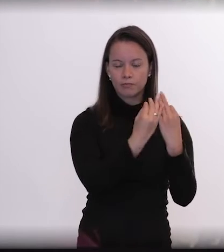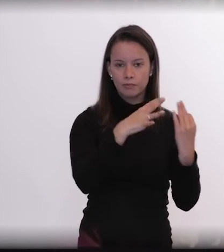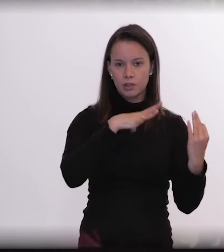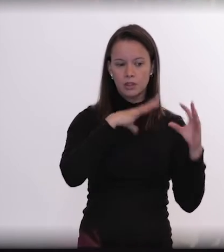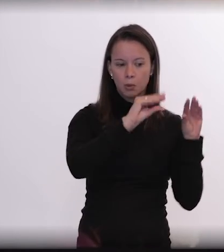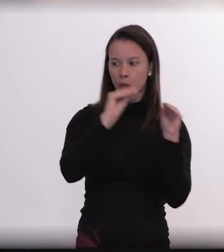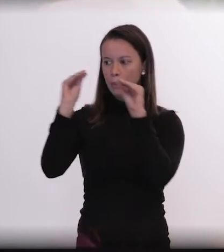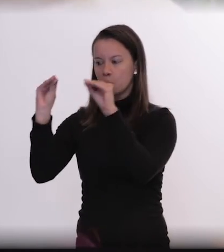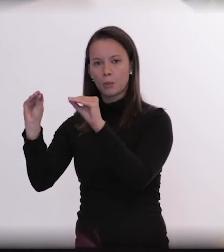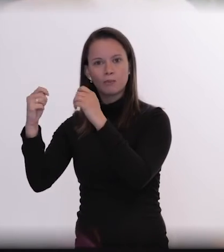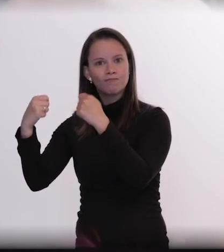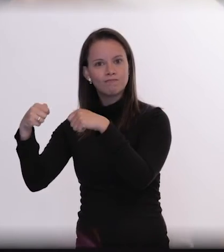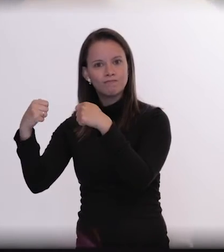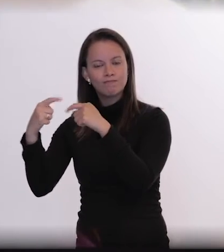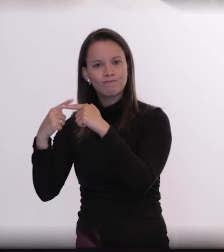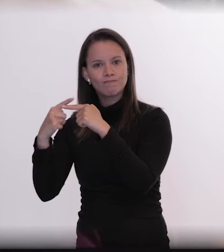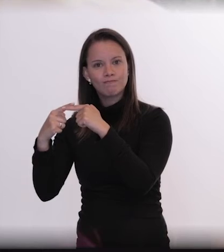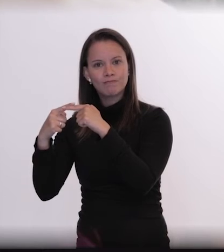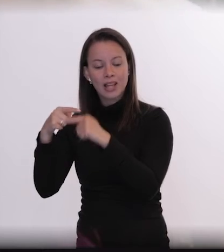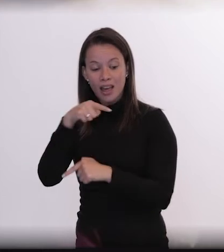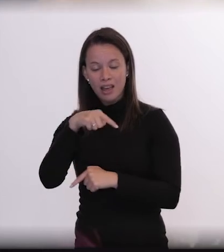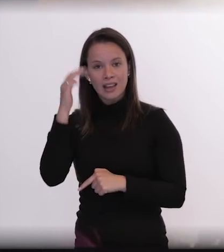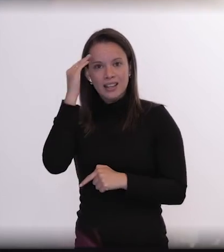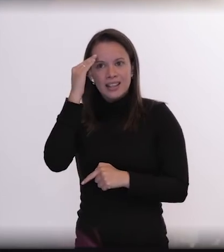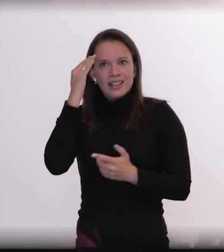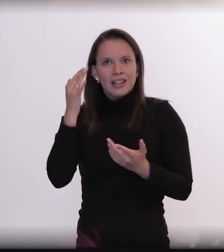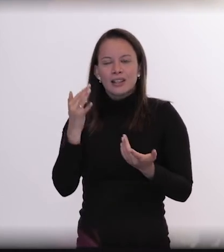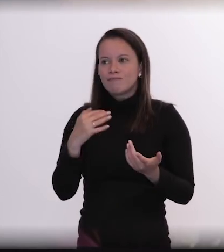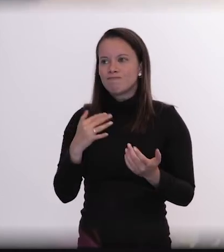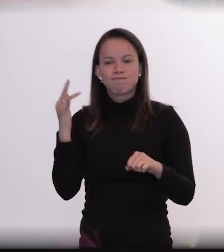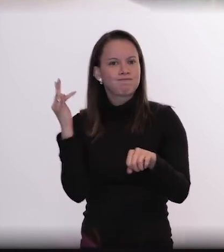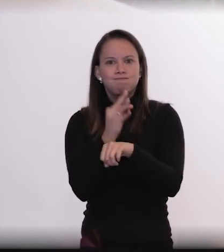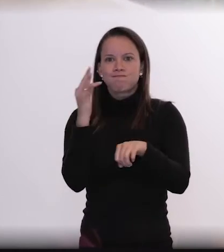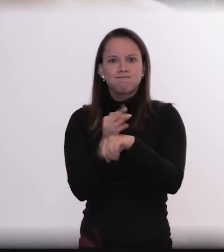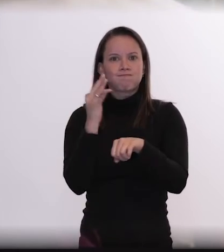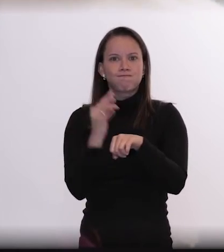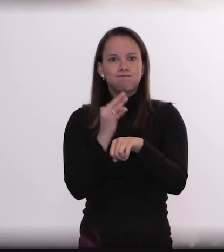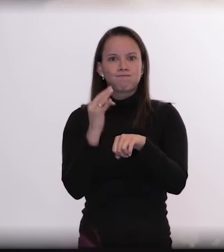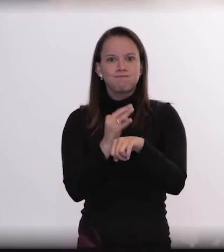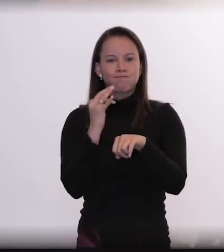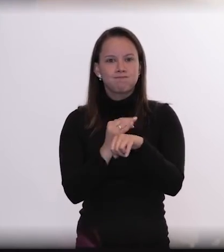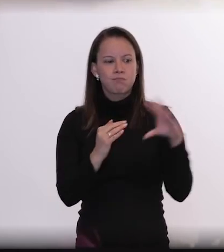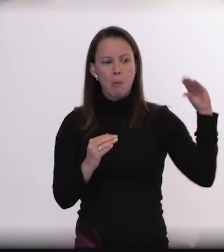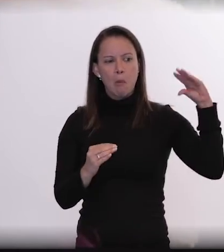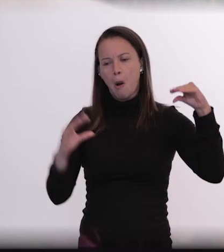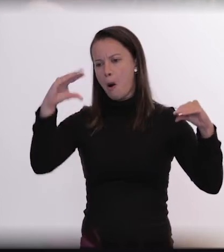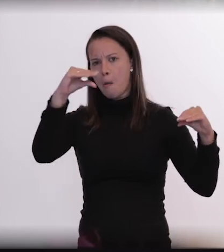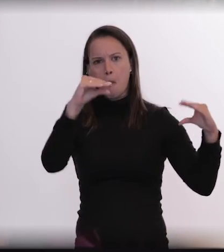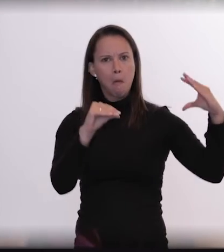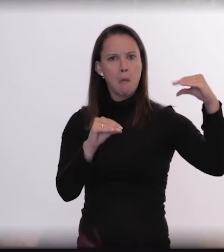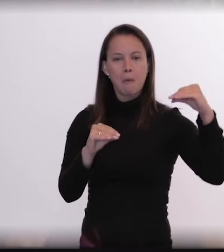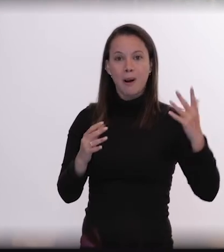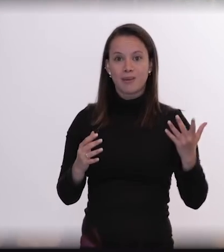porque eles entenderam que eles não iam conseguir ficar porque essas pessoas vivem tanto o estigma de que elas